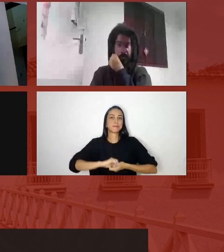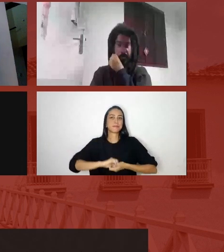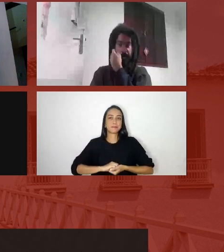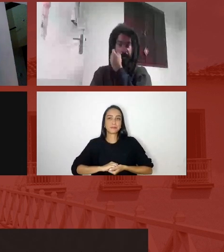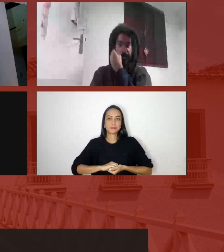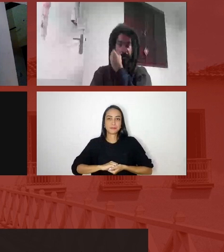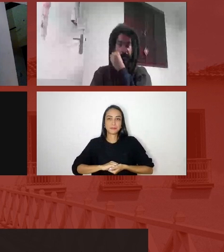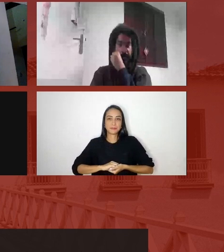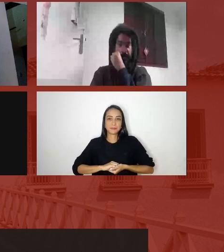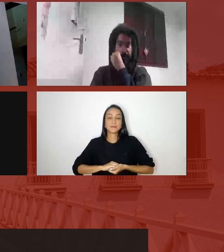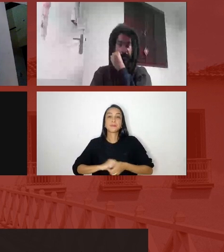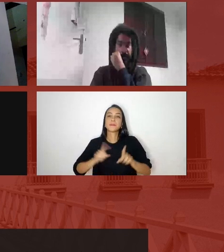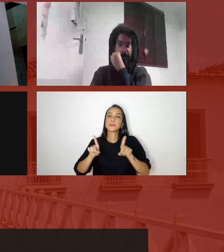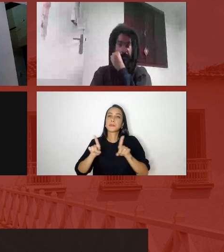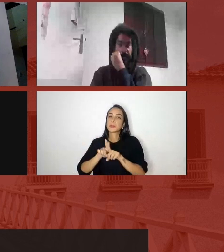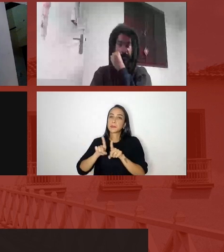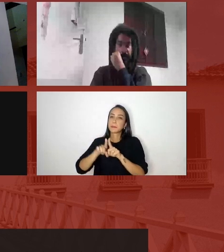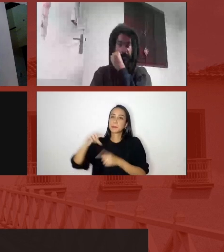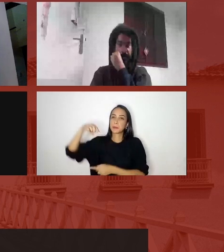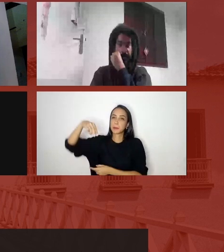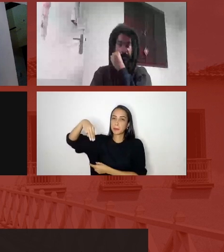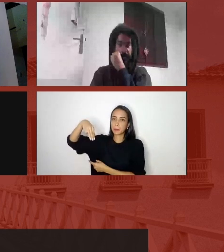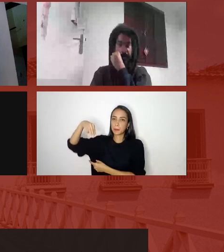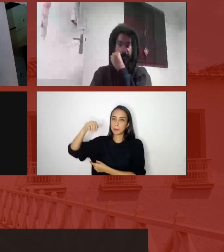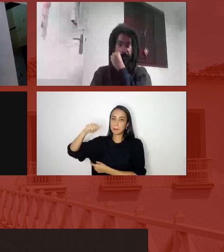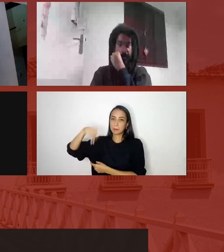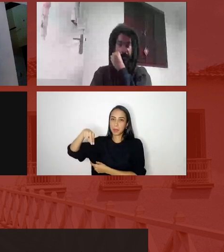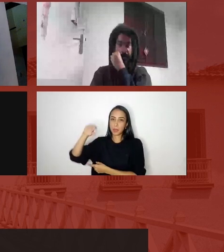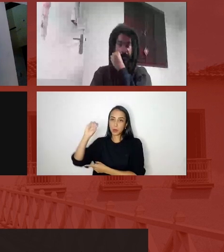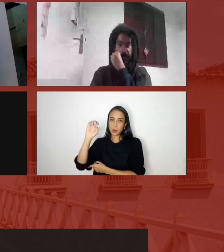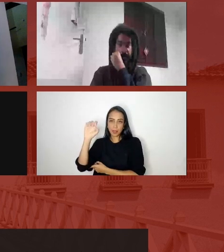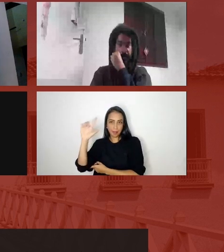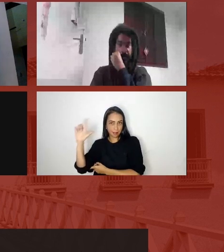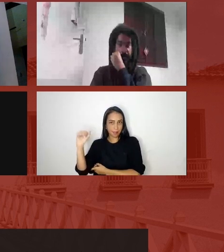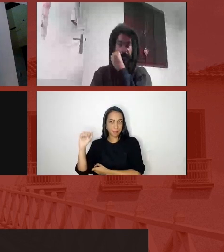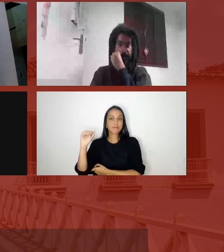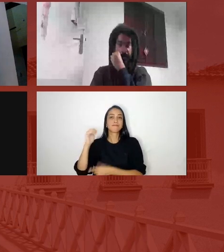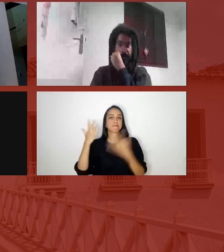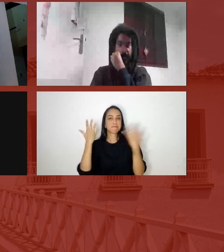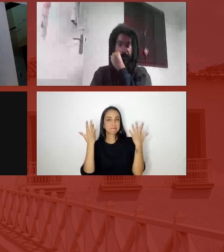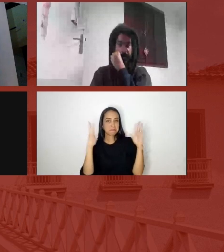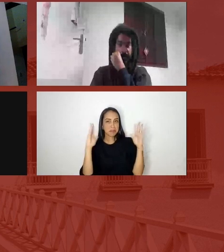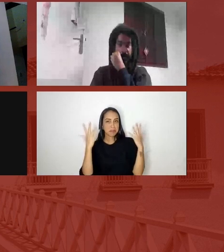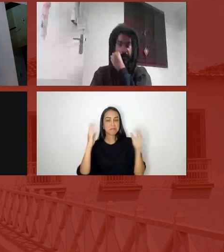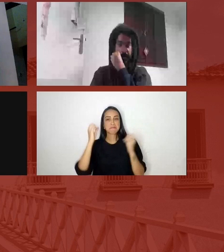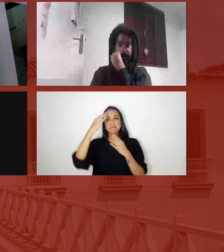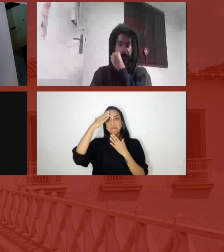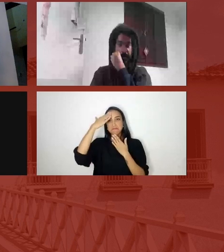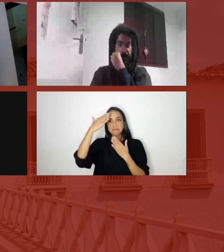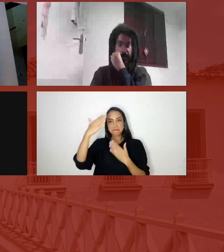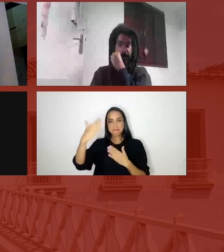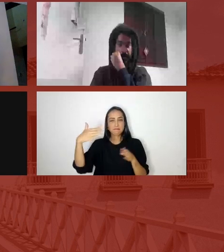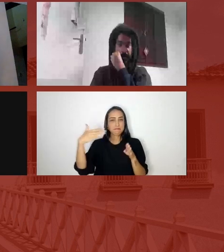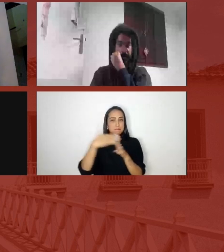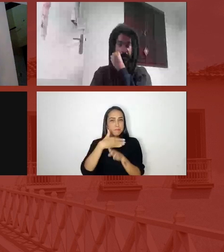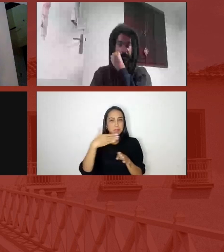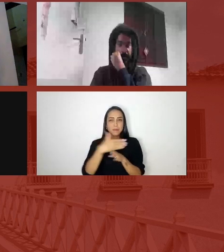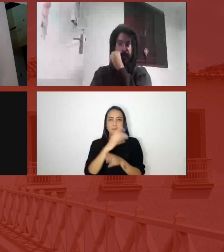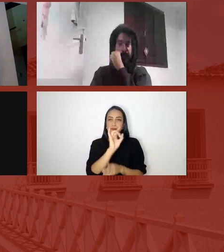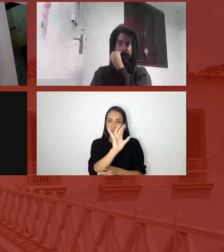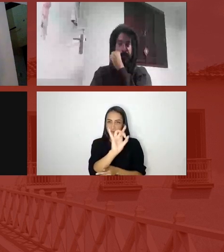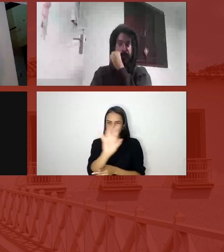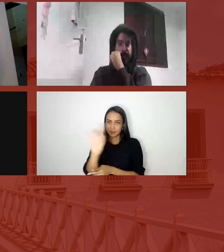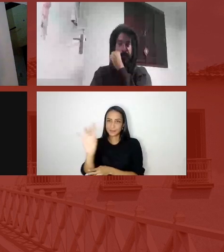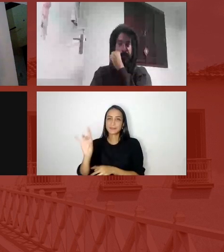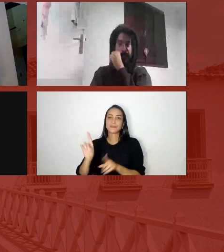e a Manuela que fala aqui também dá parabéns Elenísia então a gente agradece a participação de cada um e cada uma Renilda